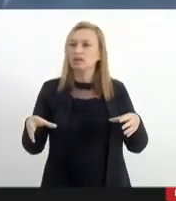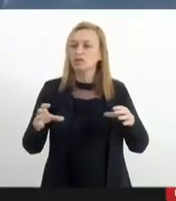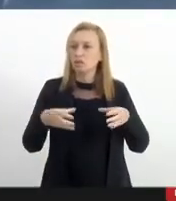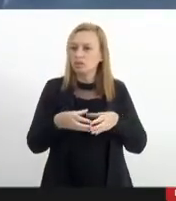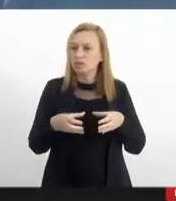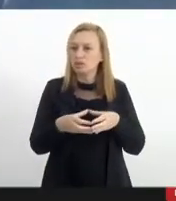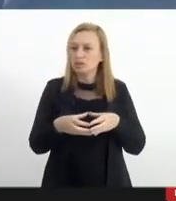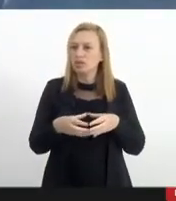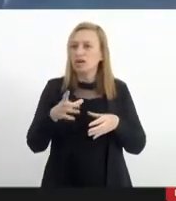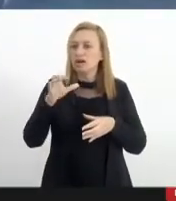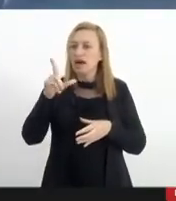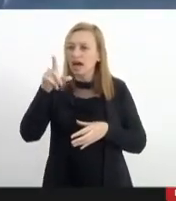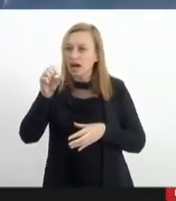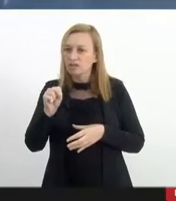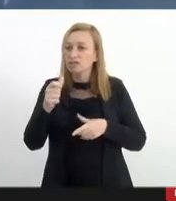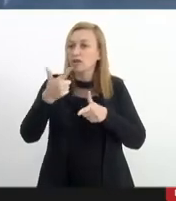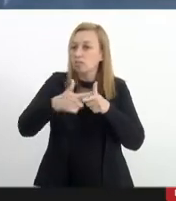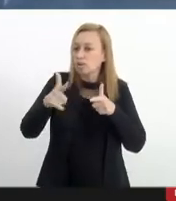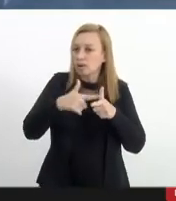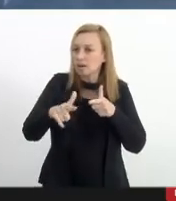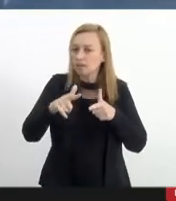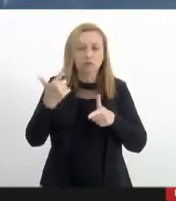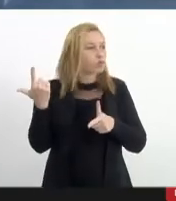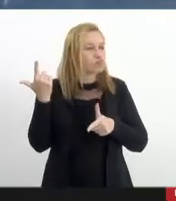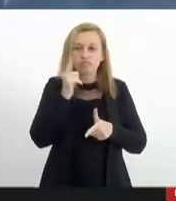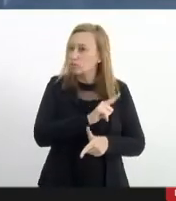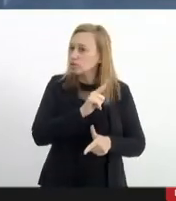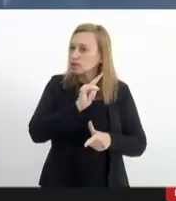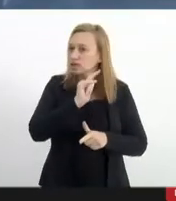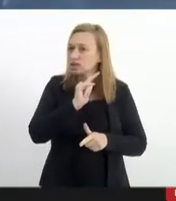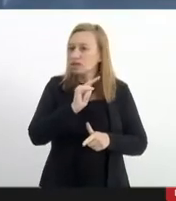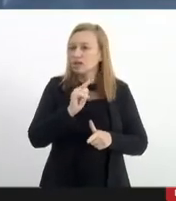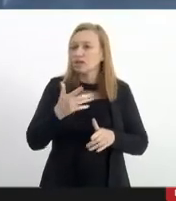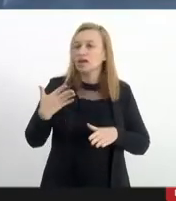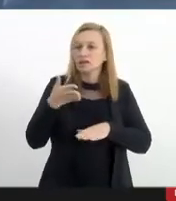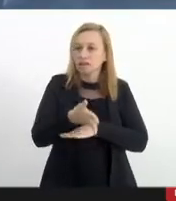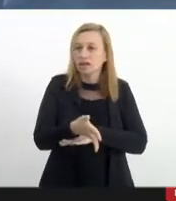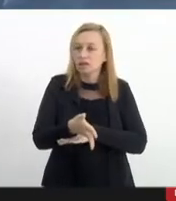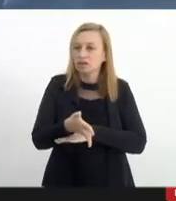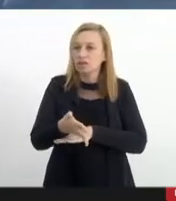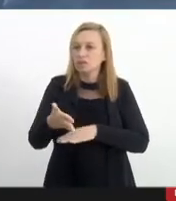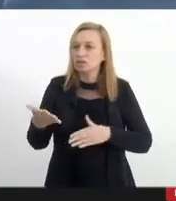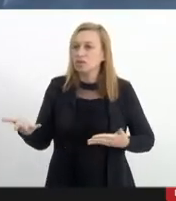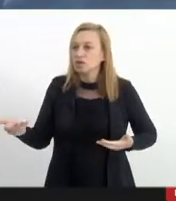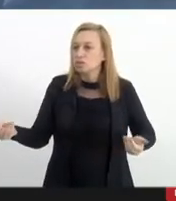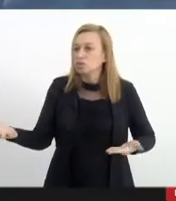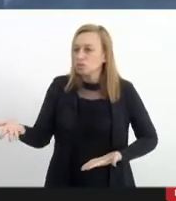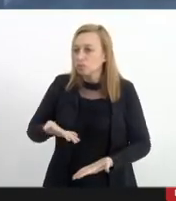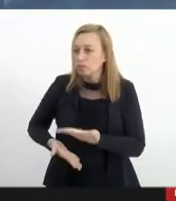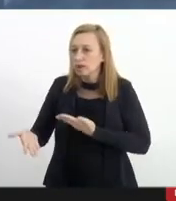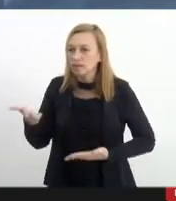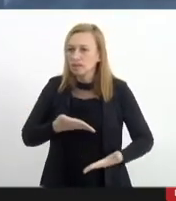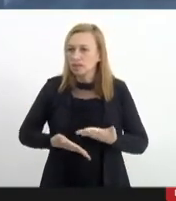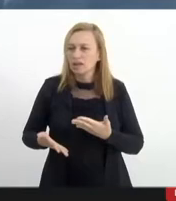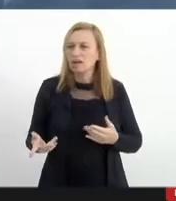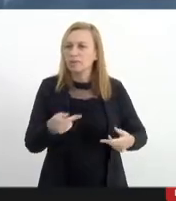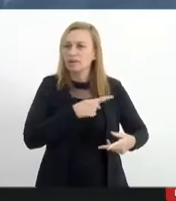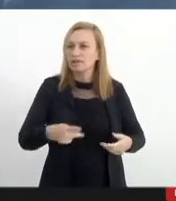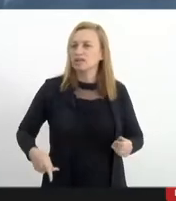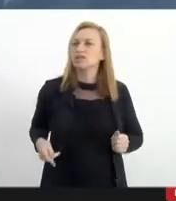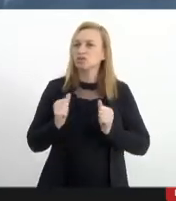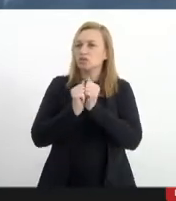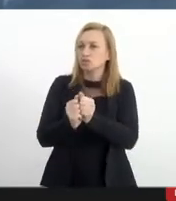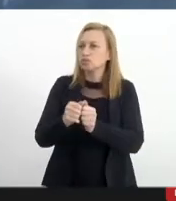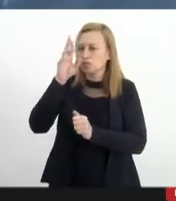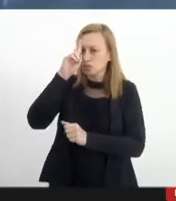problemas de conexão, ainda não conseguiu entrar. Então, compartilho aqui a presidência dos trabalhos dessa disputa temática com vossa